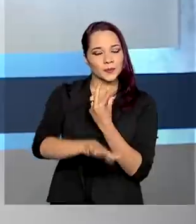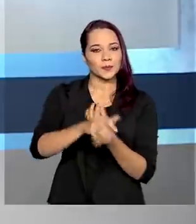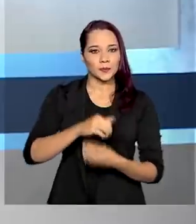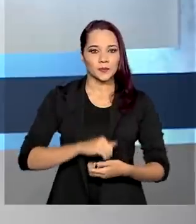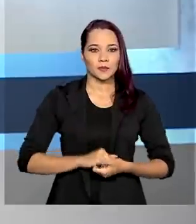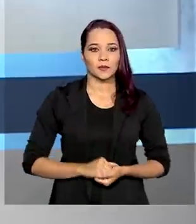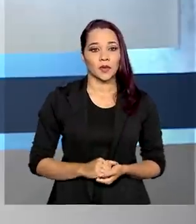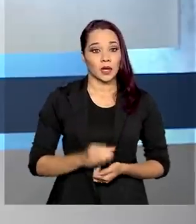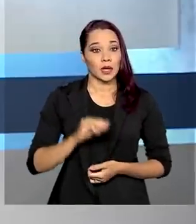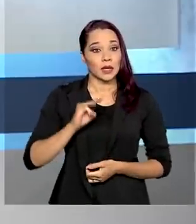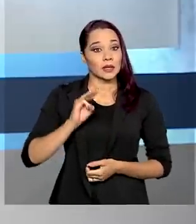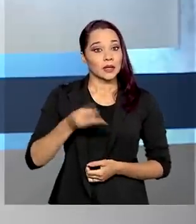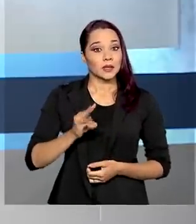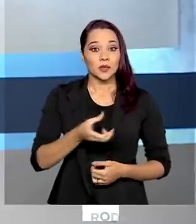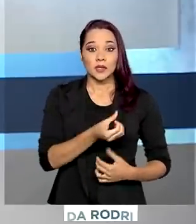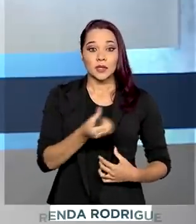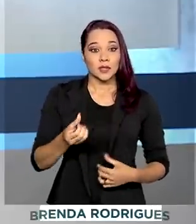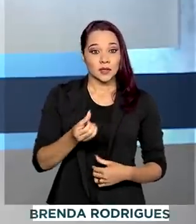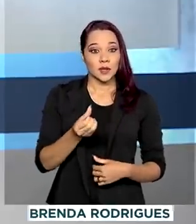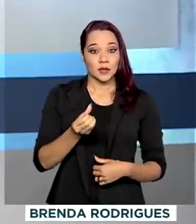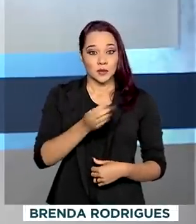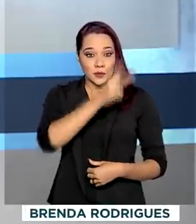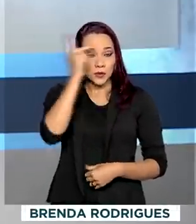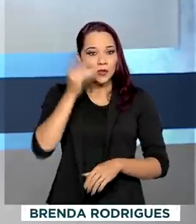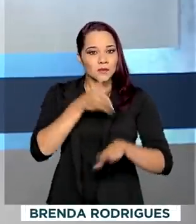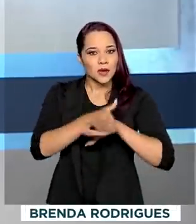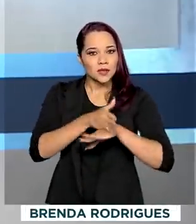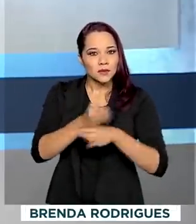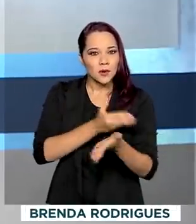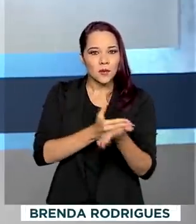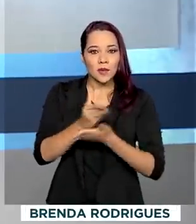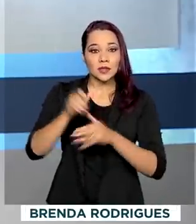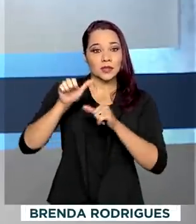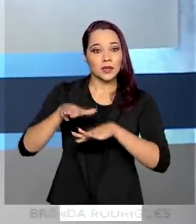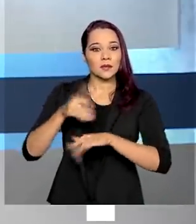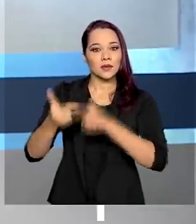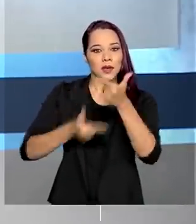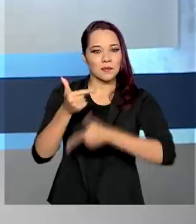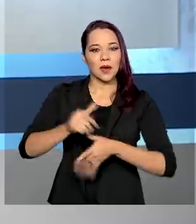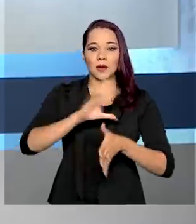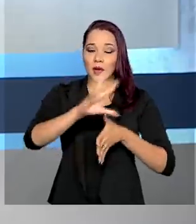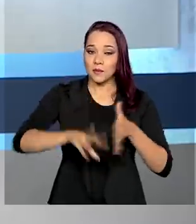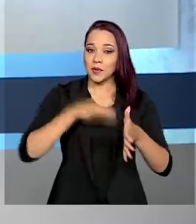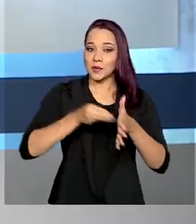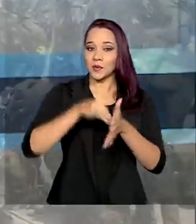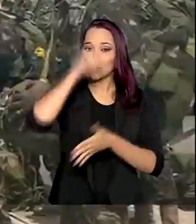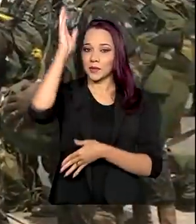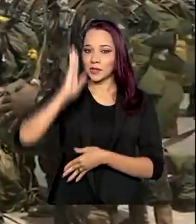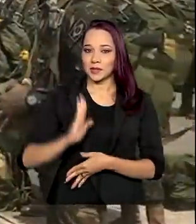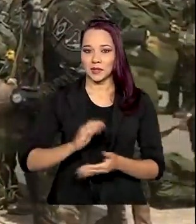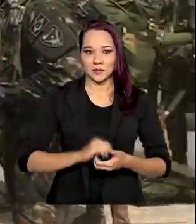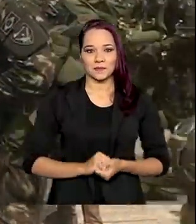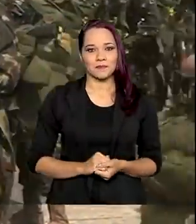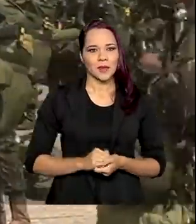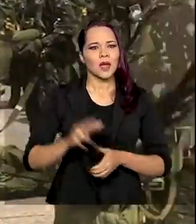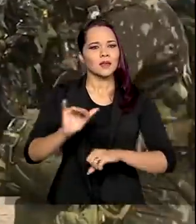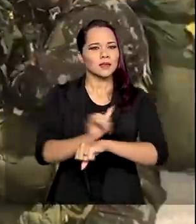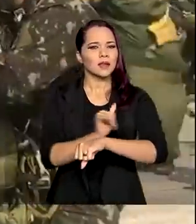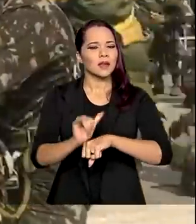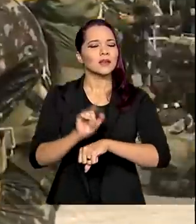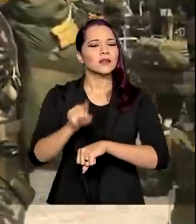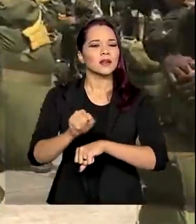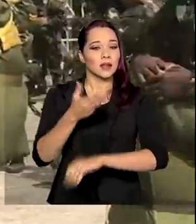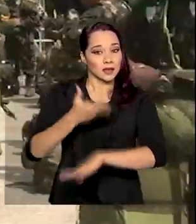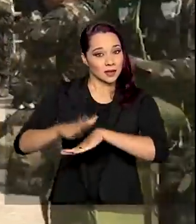3.600 homens participam desde o início de setembro da Operação Amazônia Brasileira. A manobra